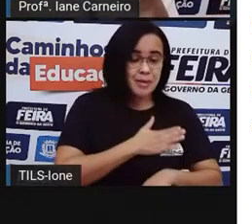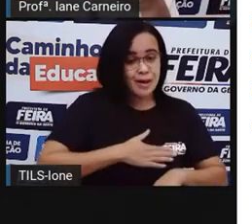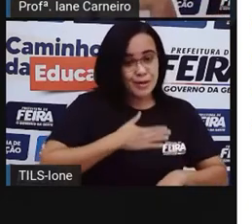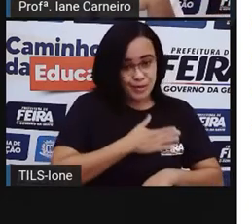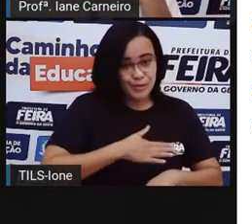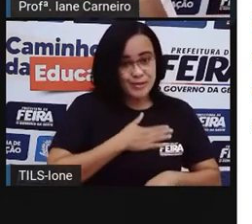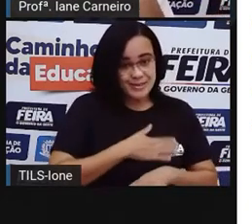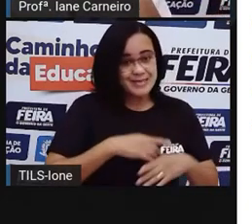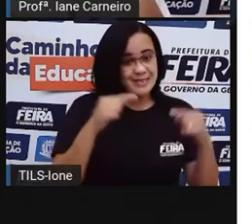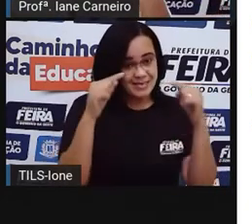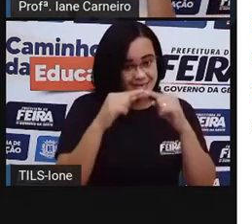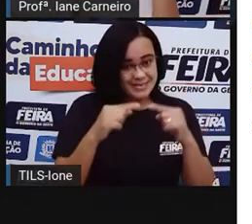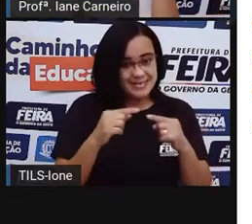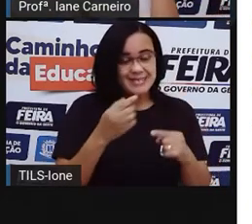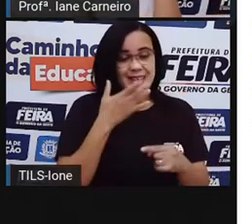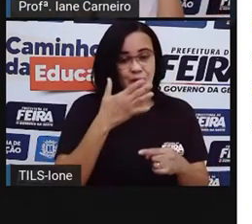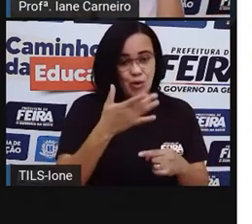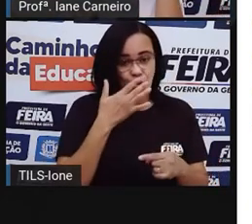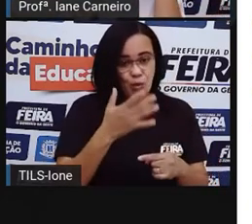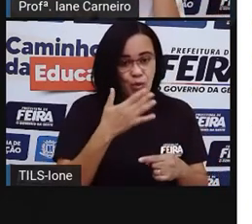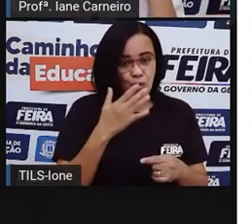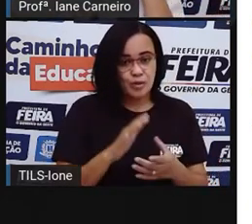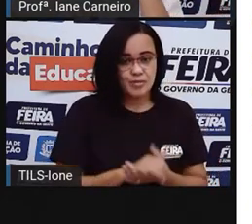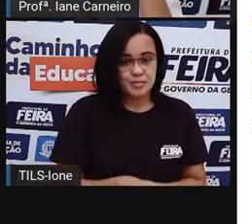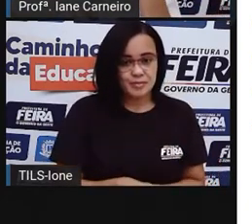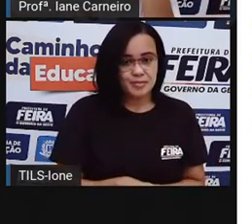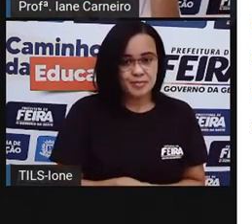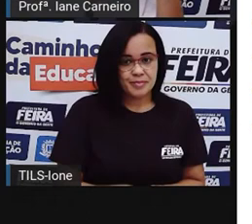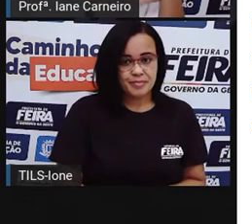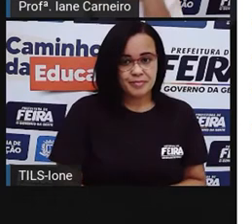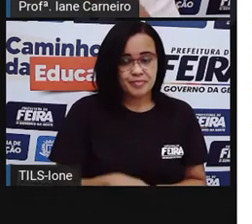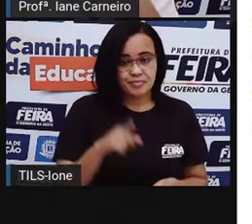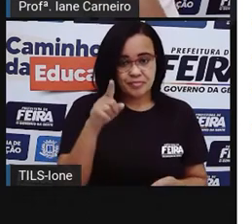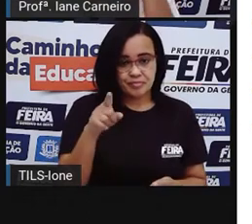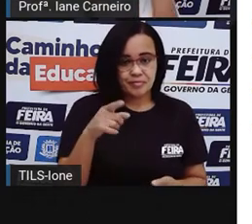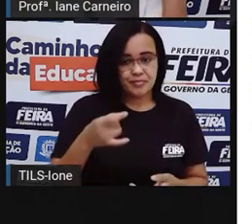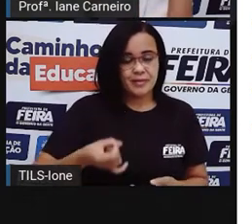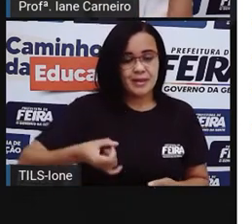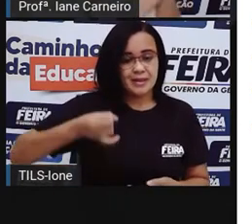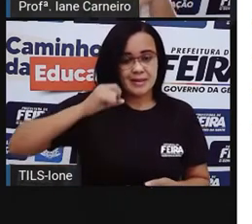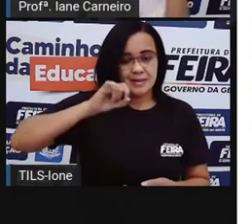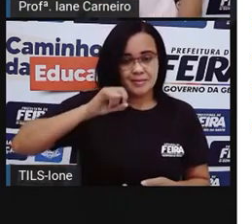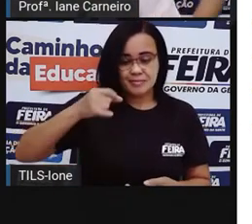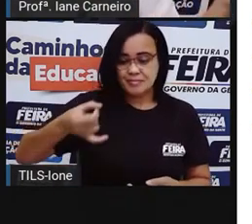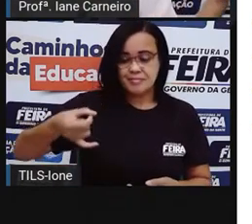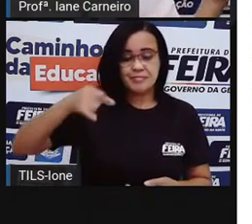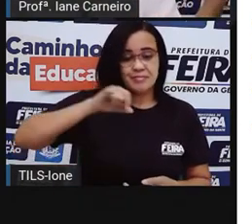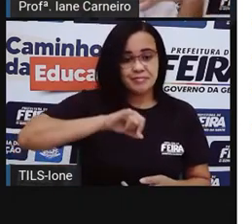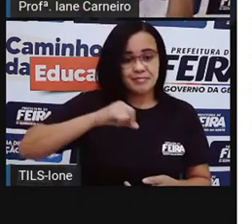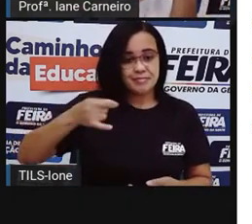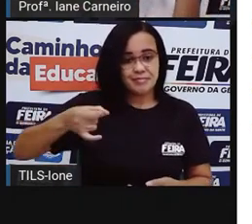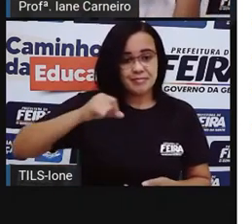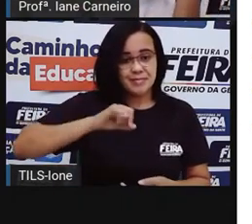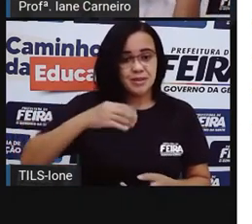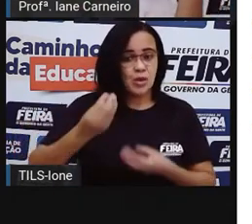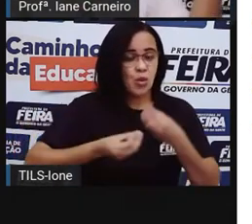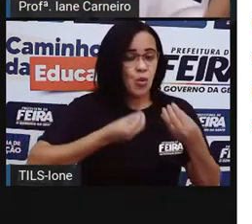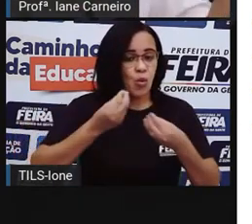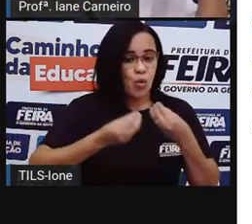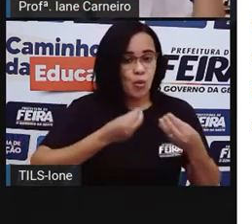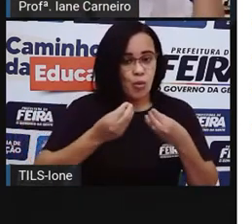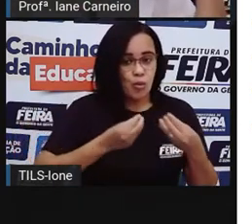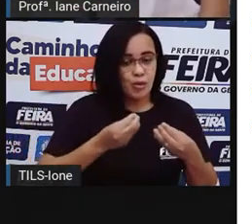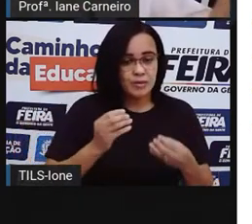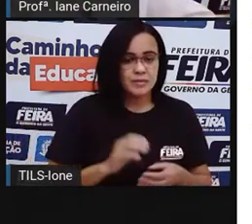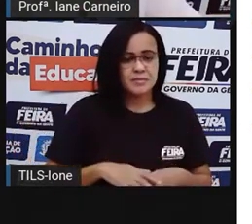o desenho que você vai fazer. Então, aqui, por exemplo, essa xícara. Poderia ser a xícara de qualquer cor, né? Poderia ser rosa,